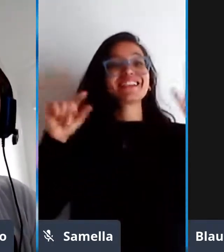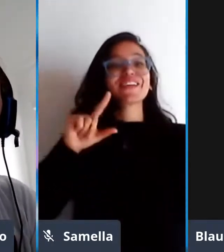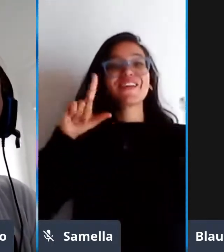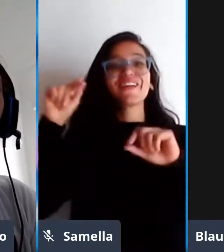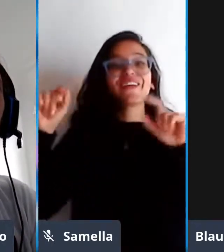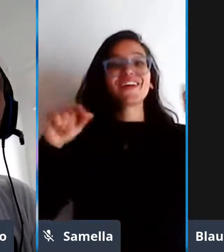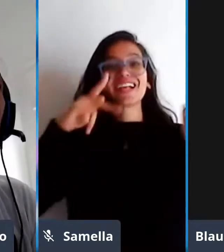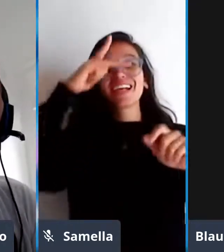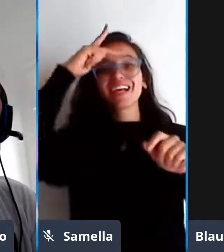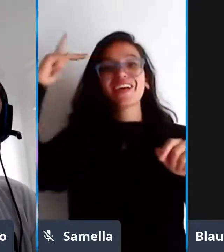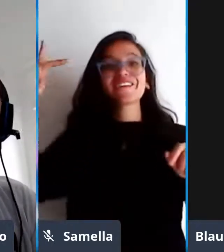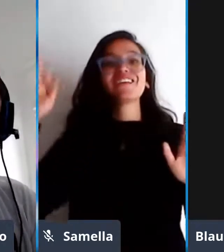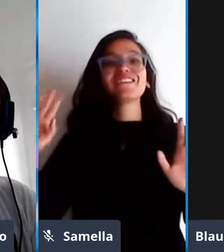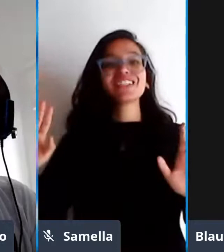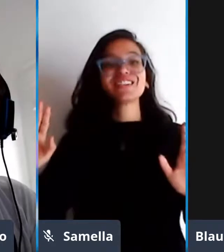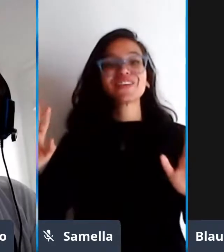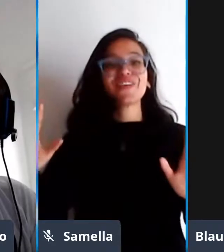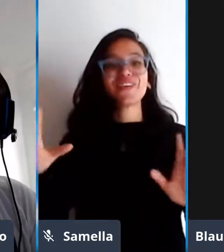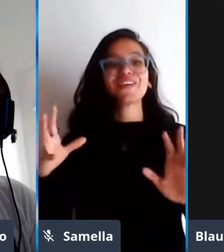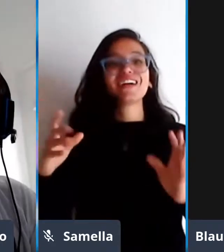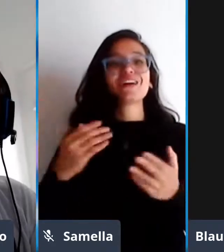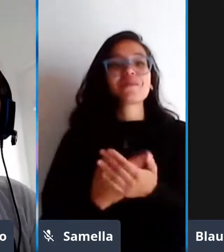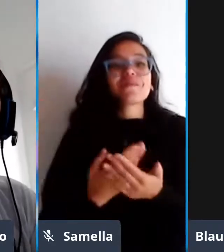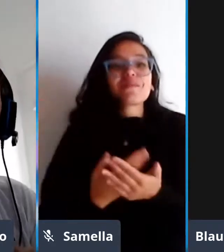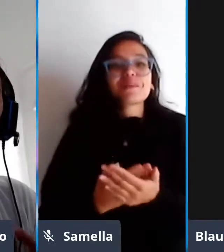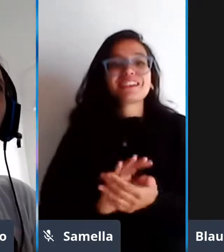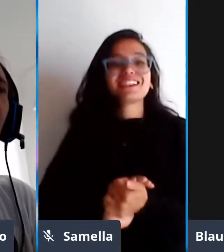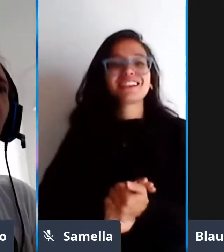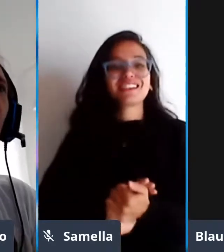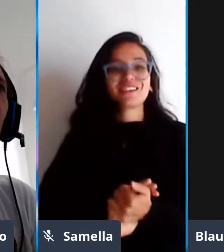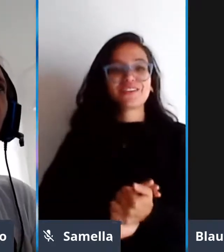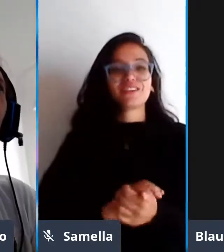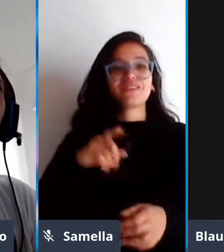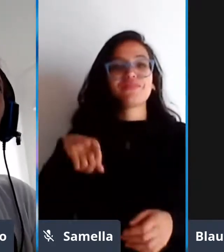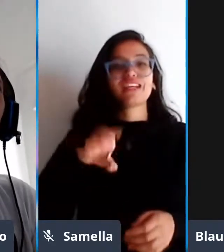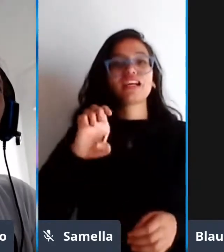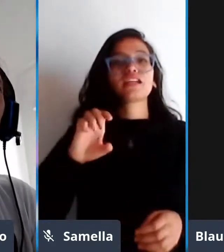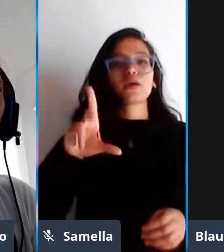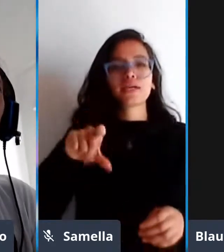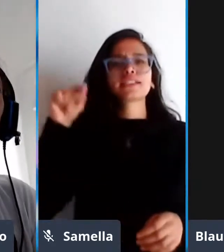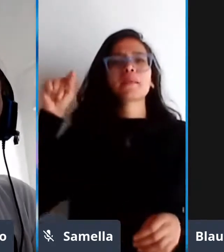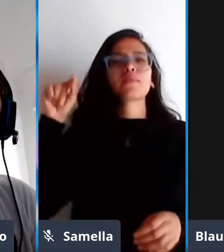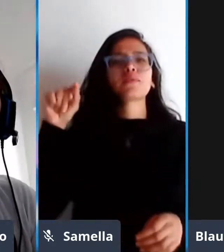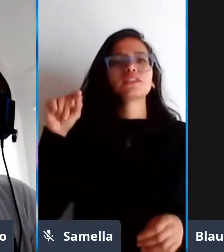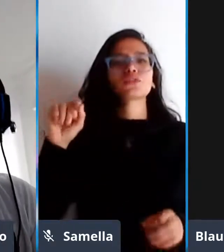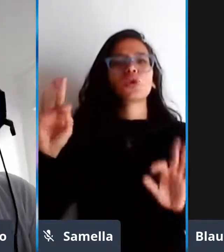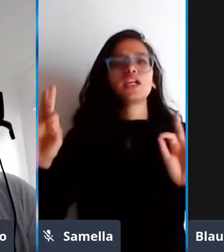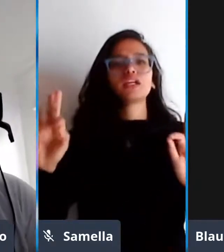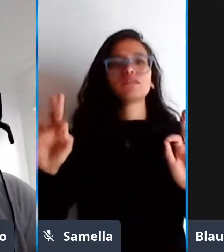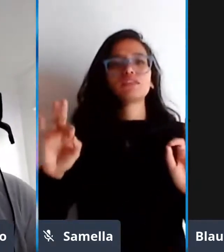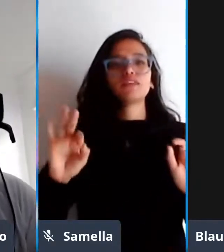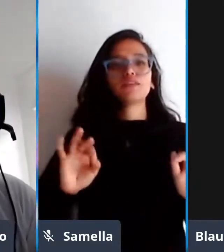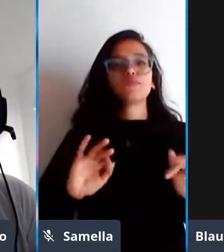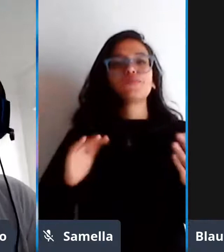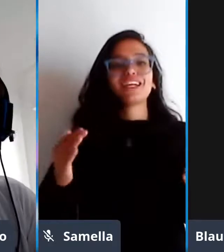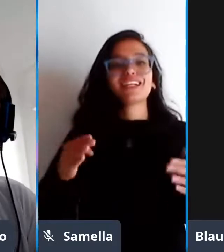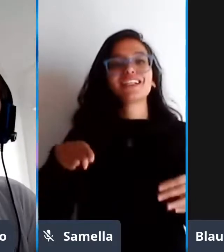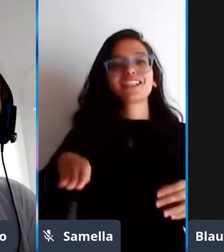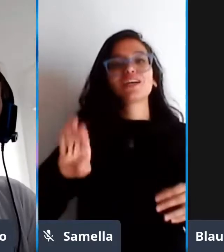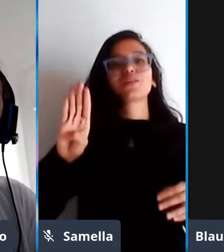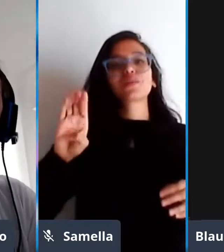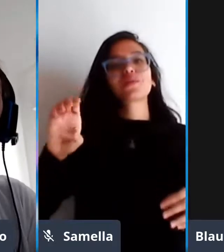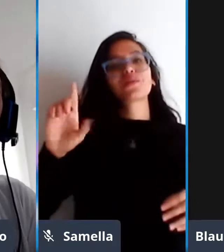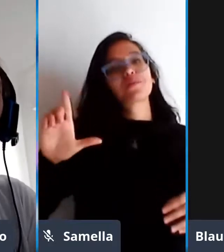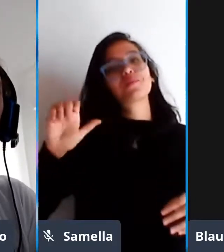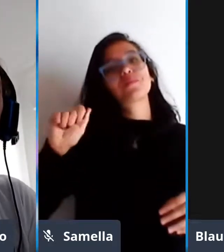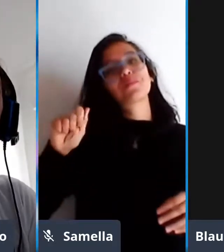terceira bolsa então vamos sortear já que é a palestra do Blau Araújo então do Blau Araújo então a